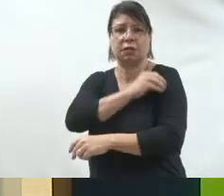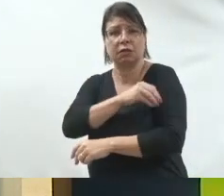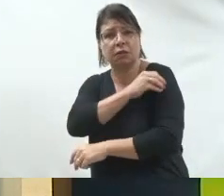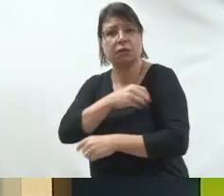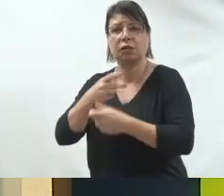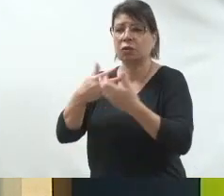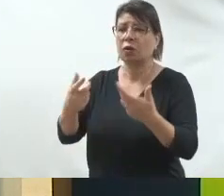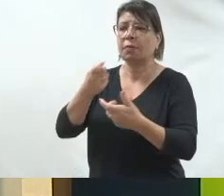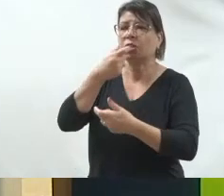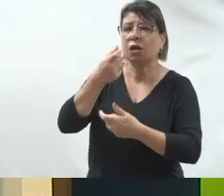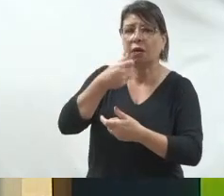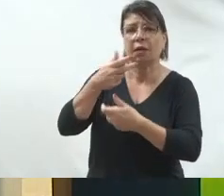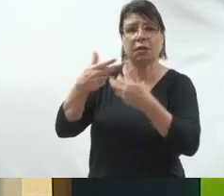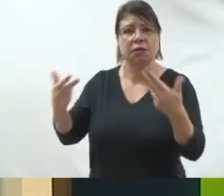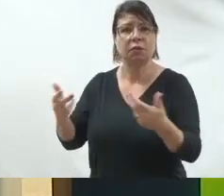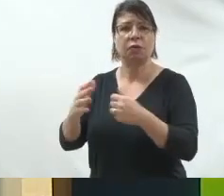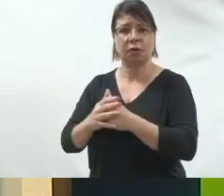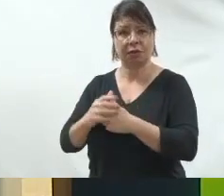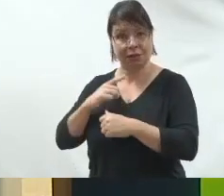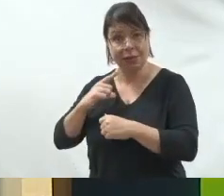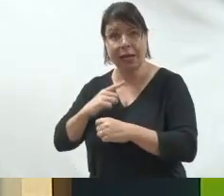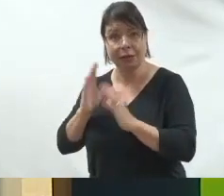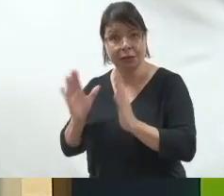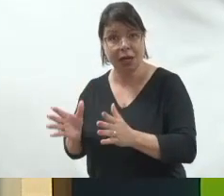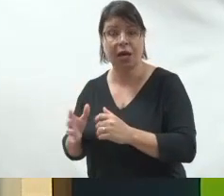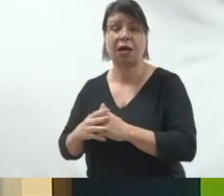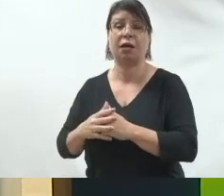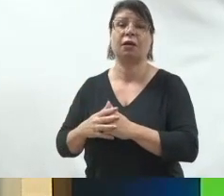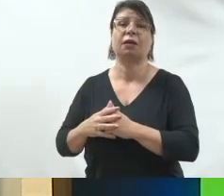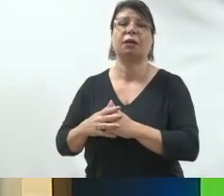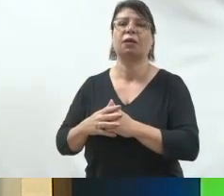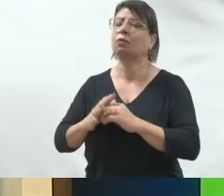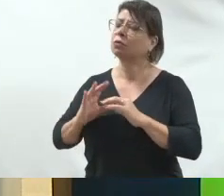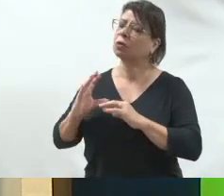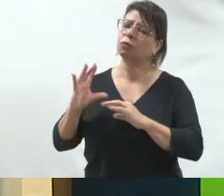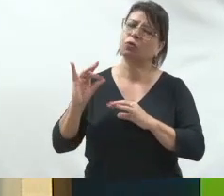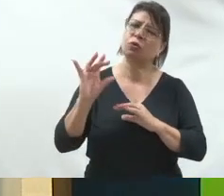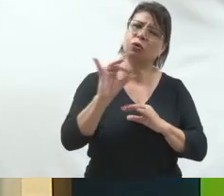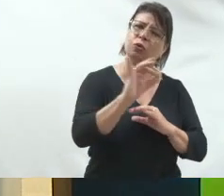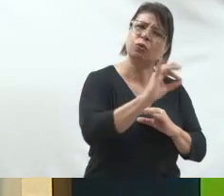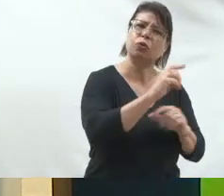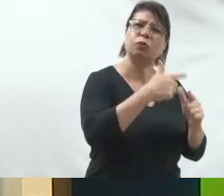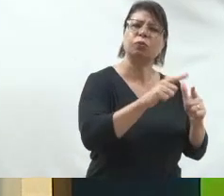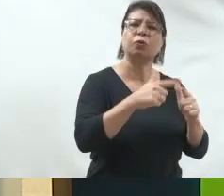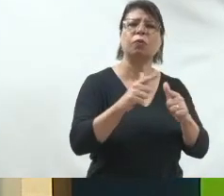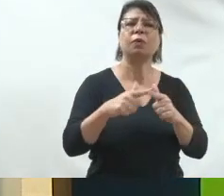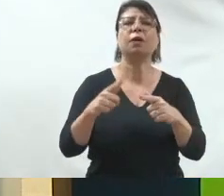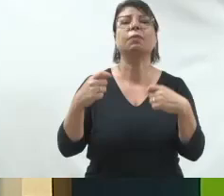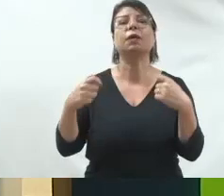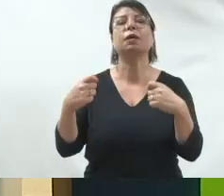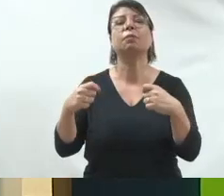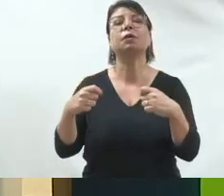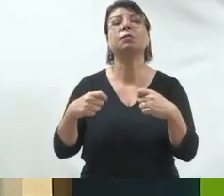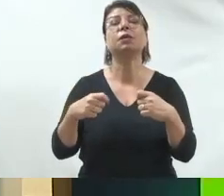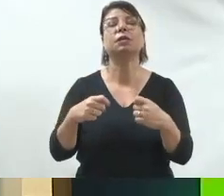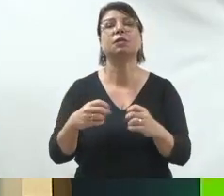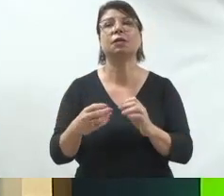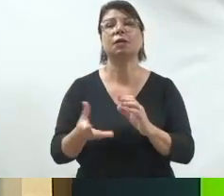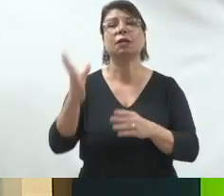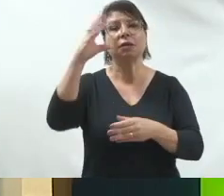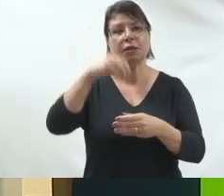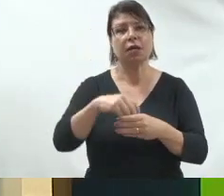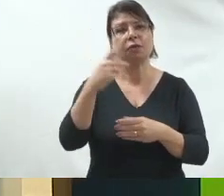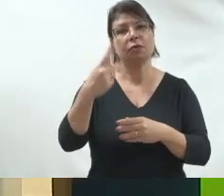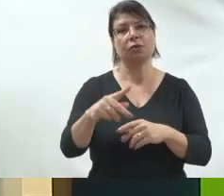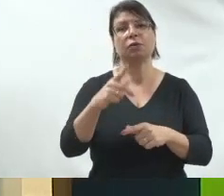faltando medicamento, não está faltando medicamento, então essas questões todas vão ter que estar contidas dentro